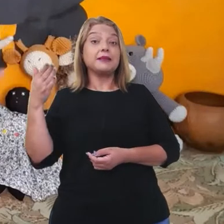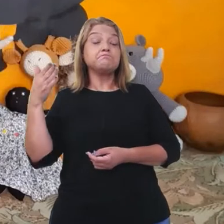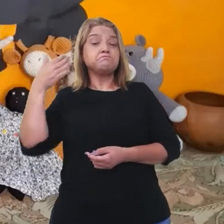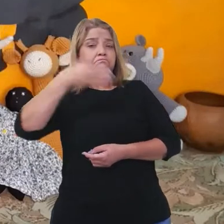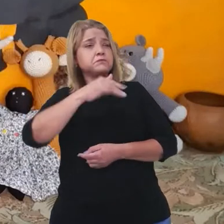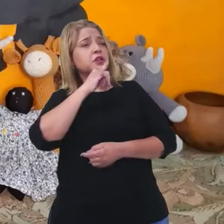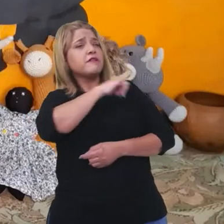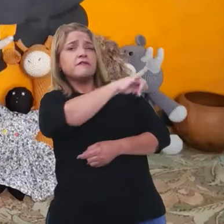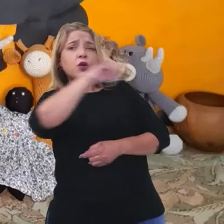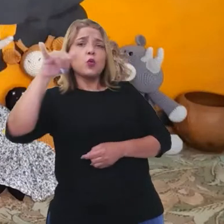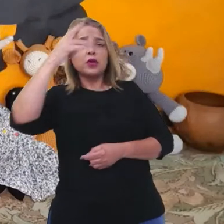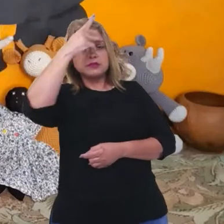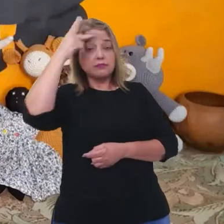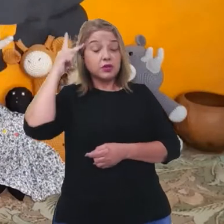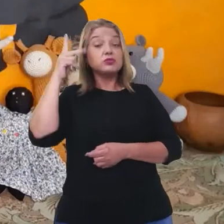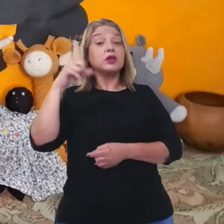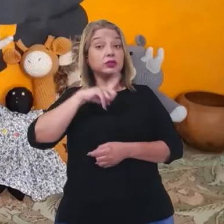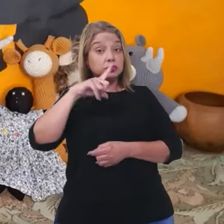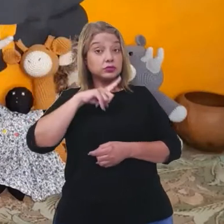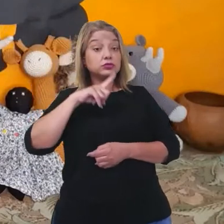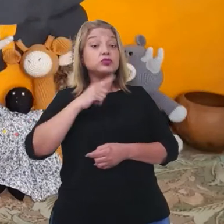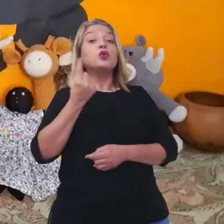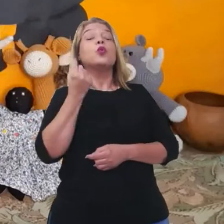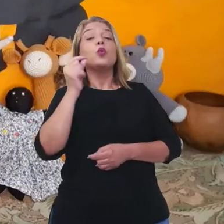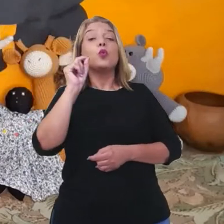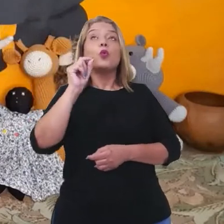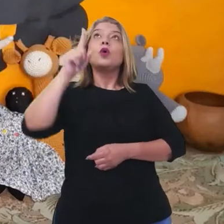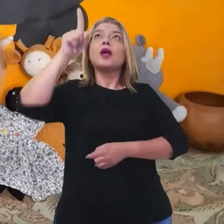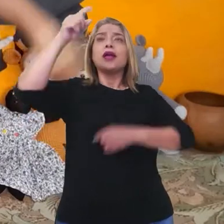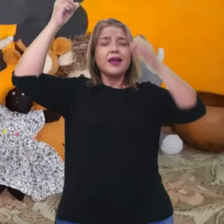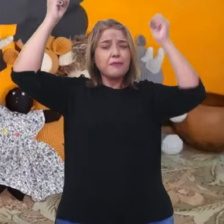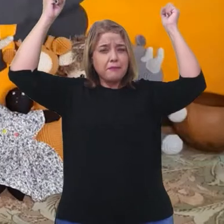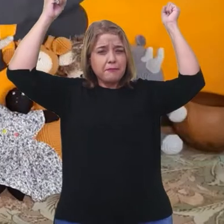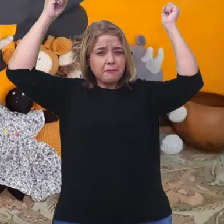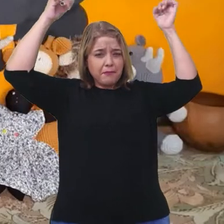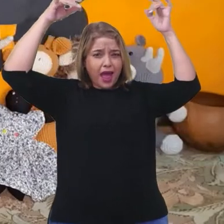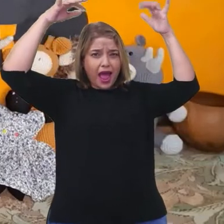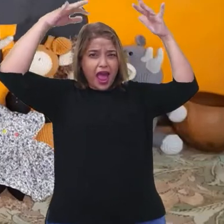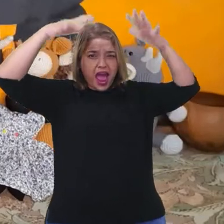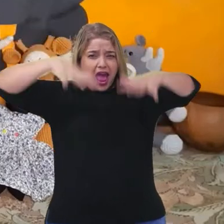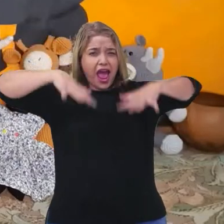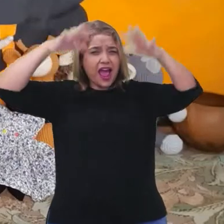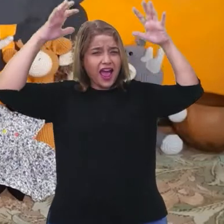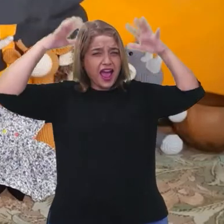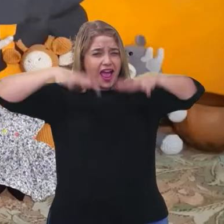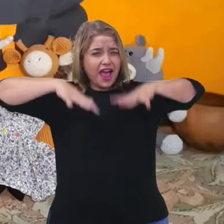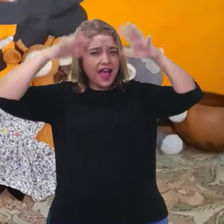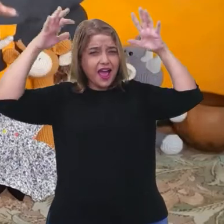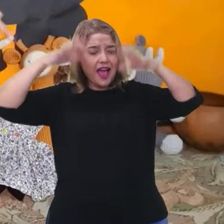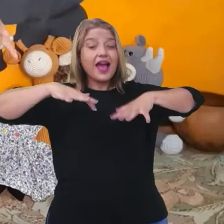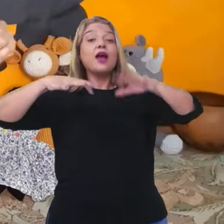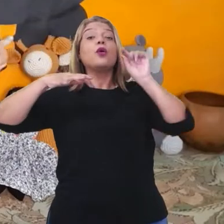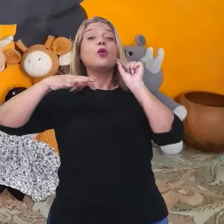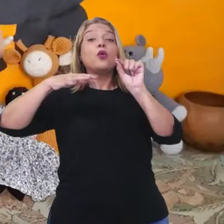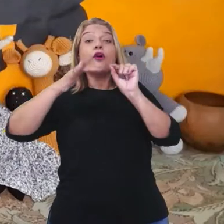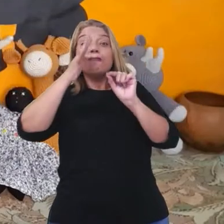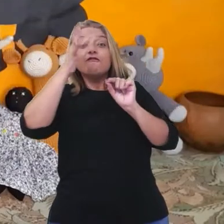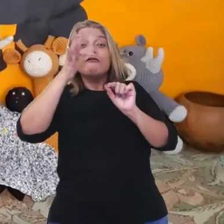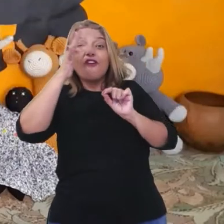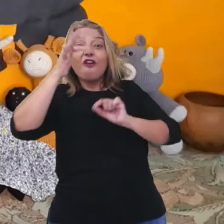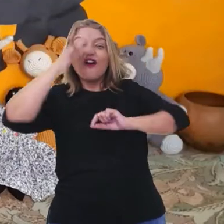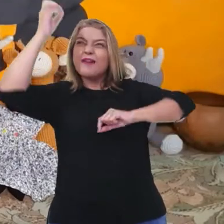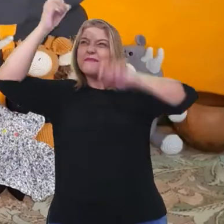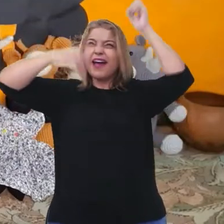disse para todos que tinha caído do céu uma chuva de flores.